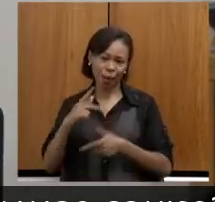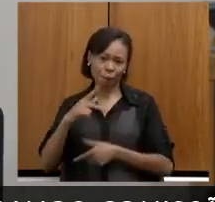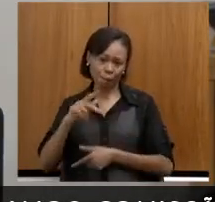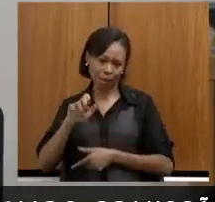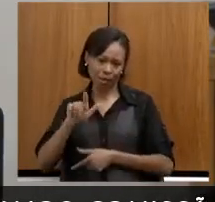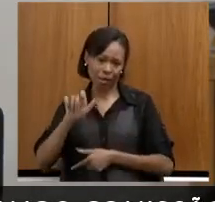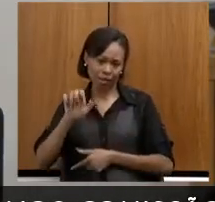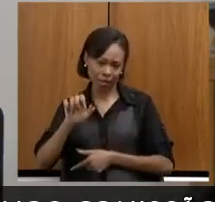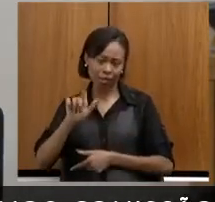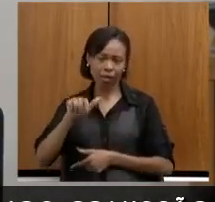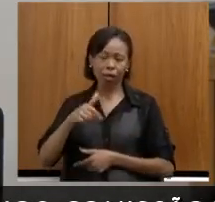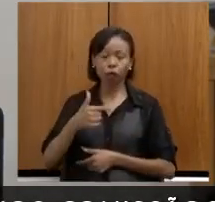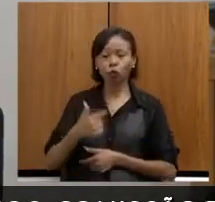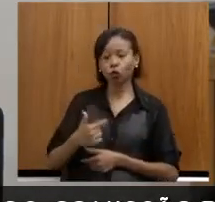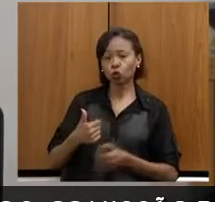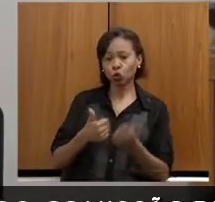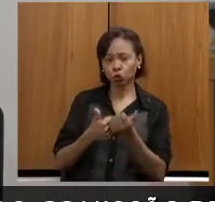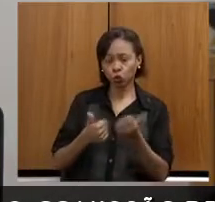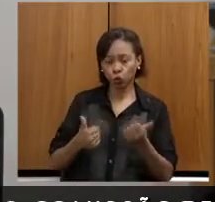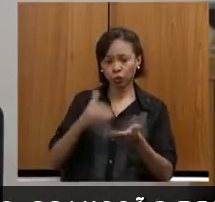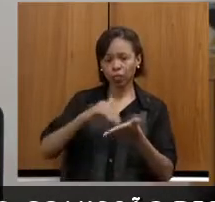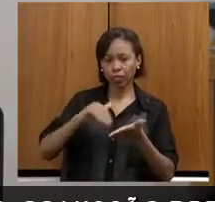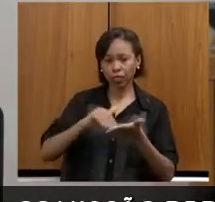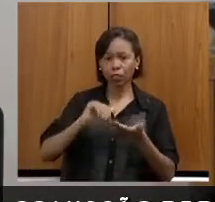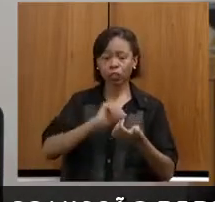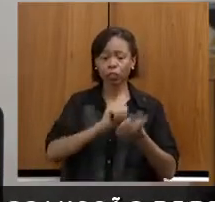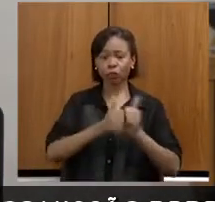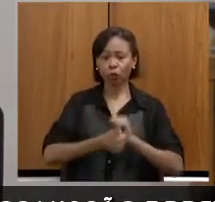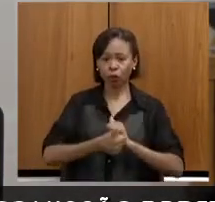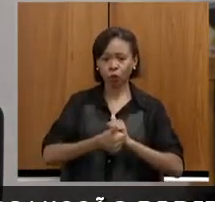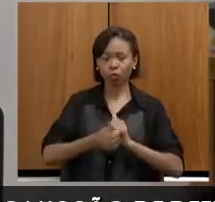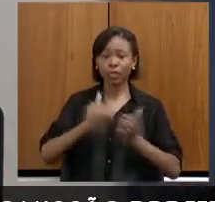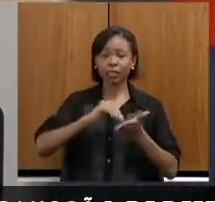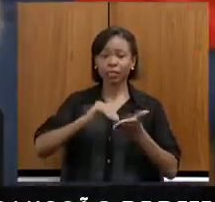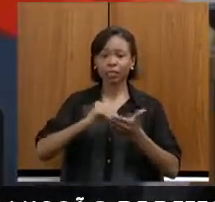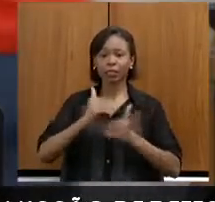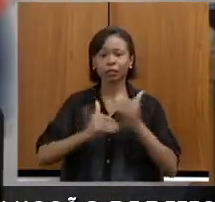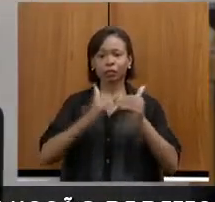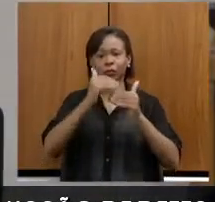subsecretário de Esporte da Secretaria de Desenvolvimento Social.